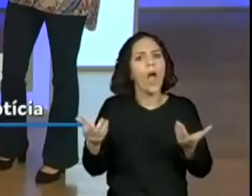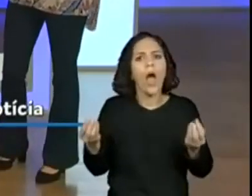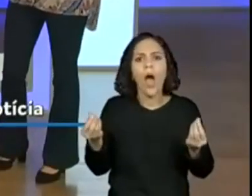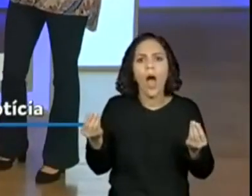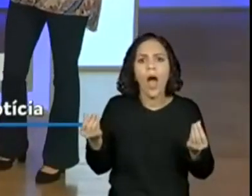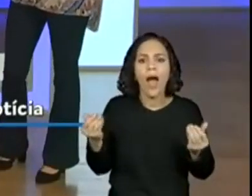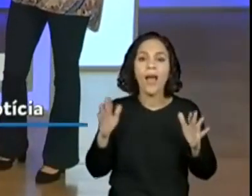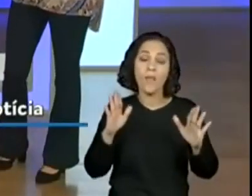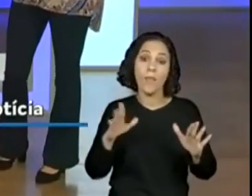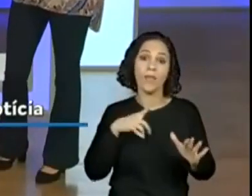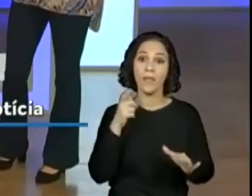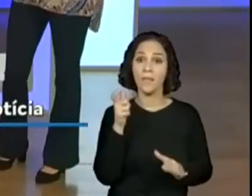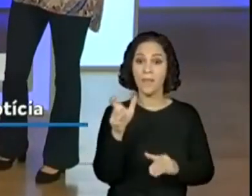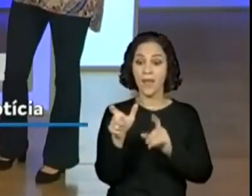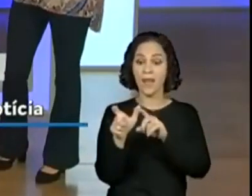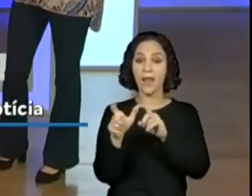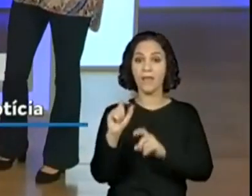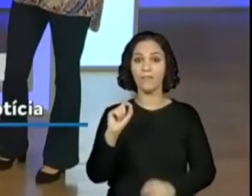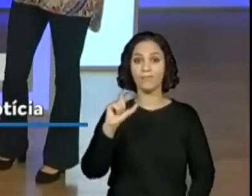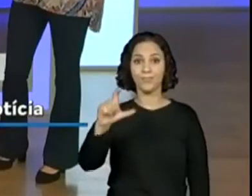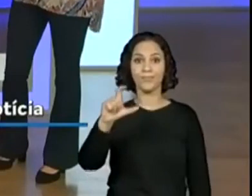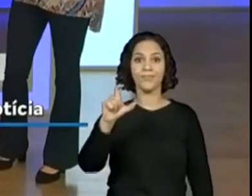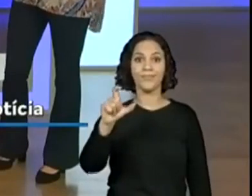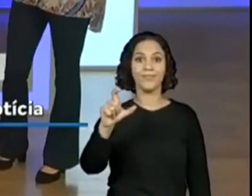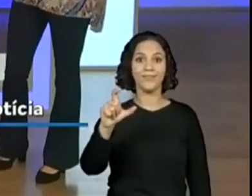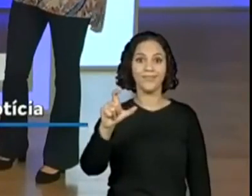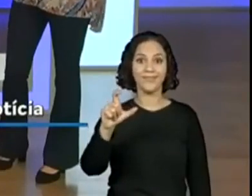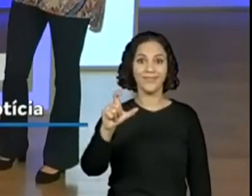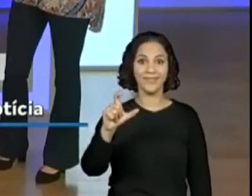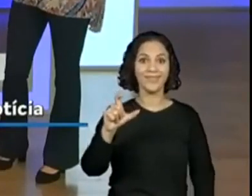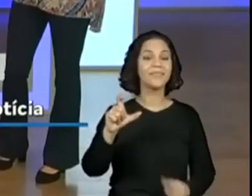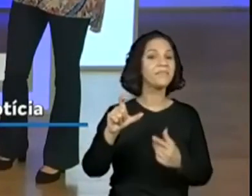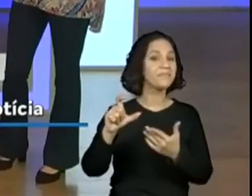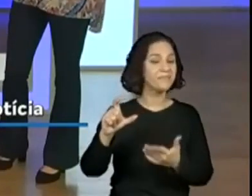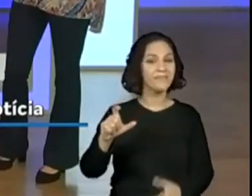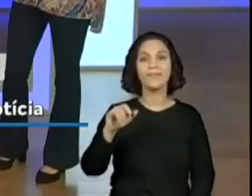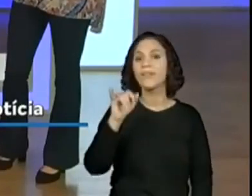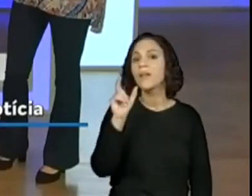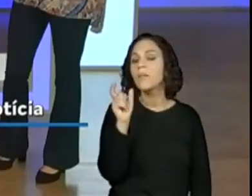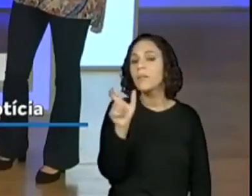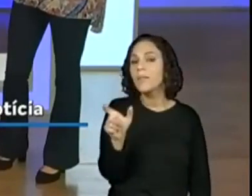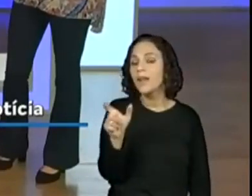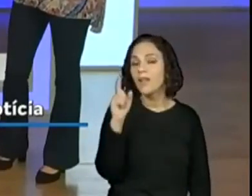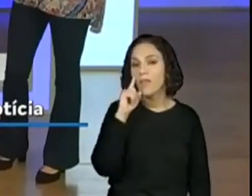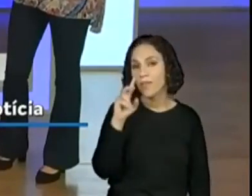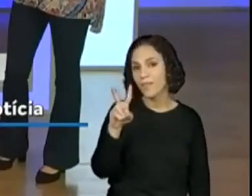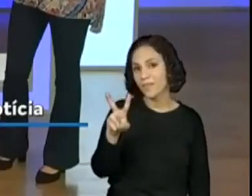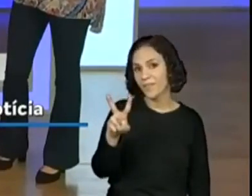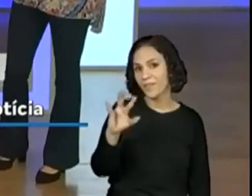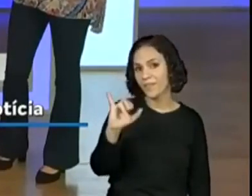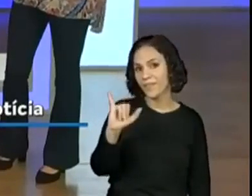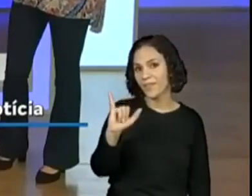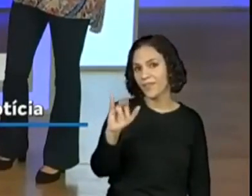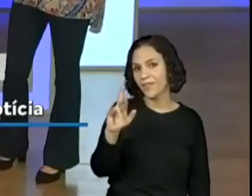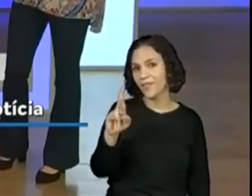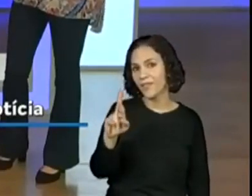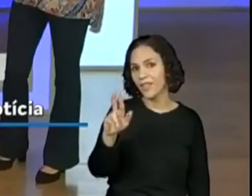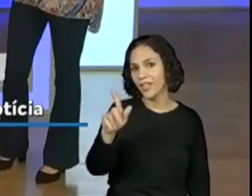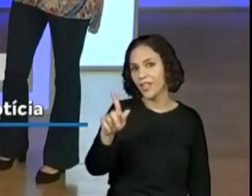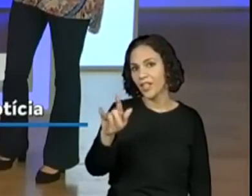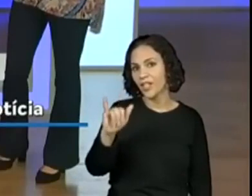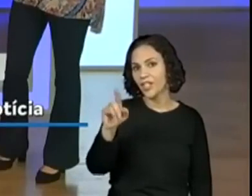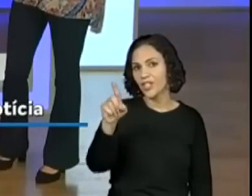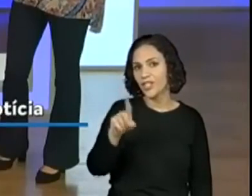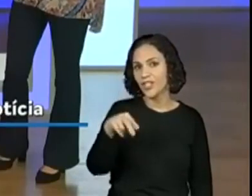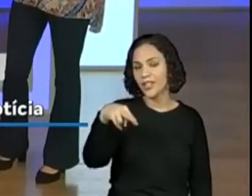fica, mas tem a palavra da cidade. palavra ali, né? E olhando a questão ali do título também, né? Já a livraria usa